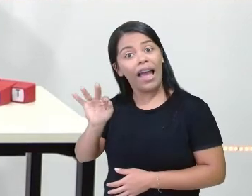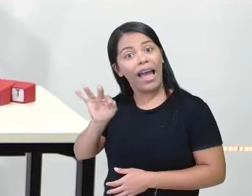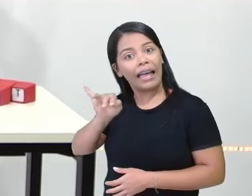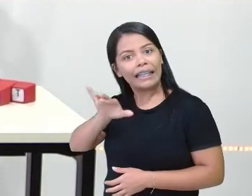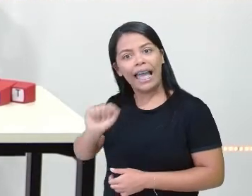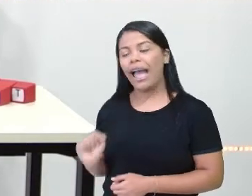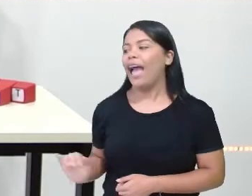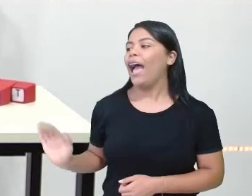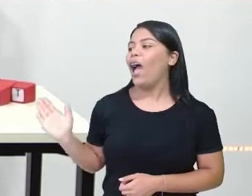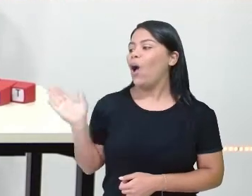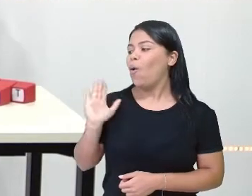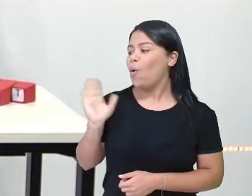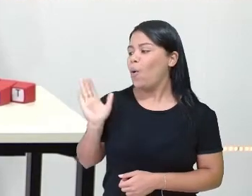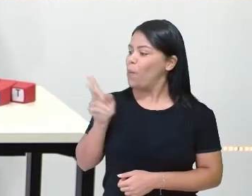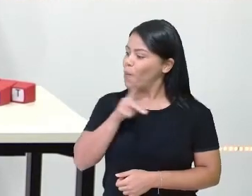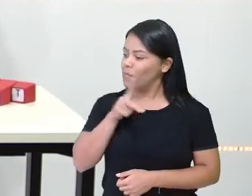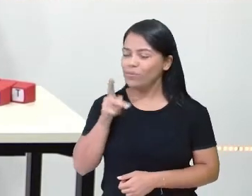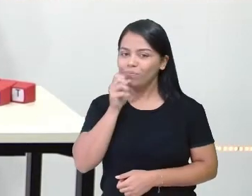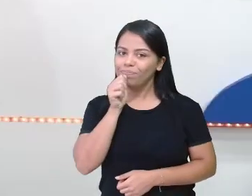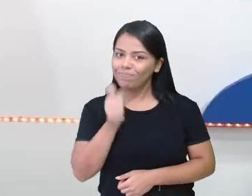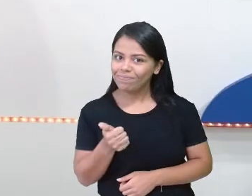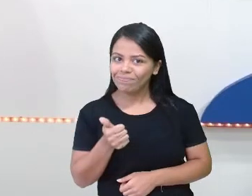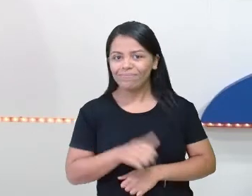Olá, professora Kátia. Tudo bem?